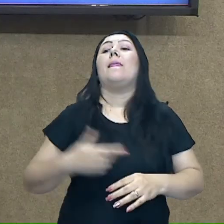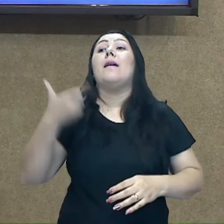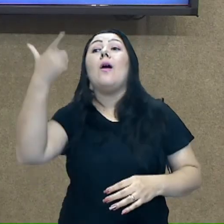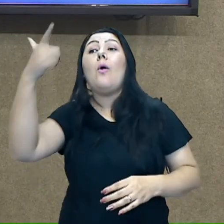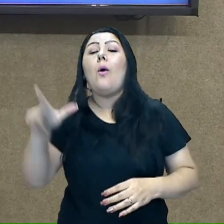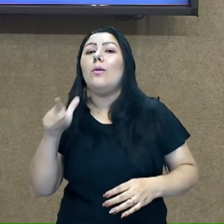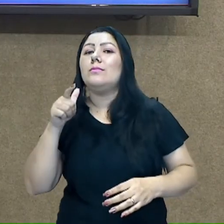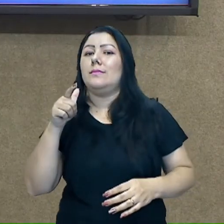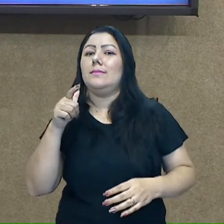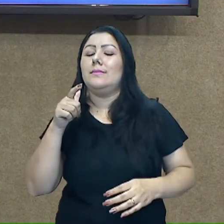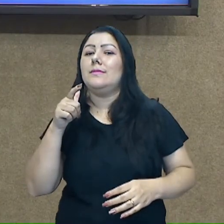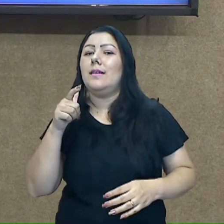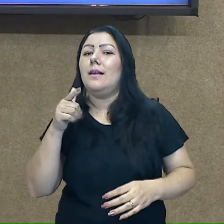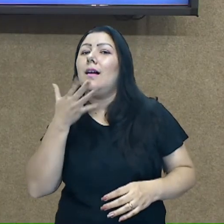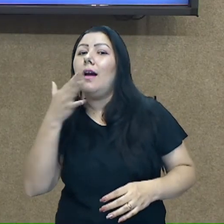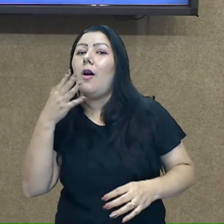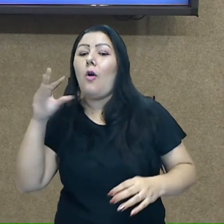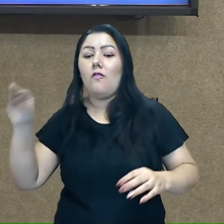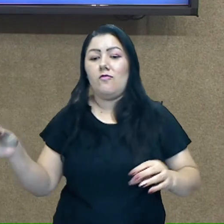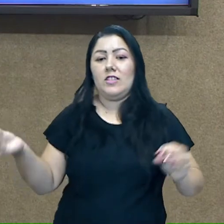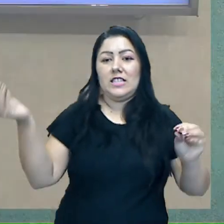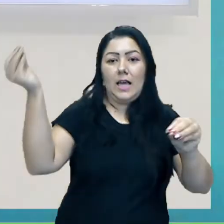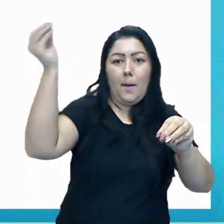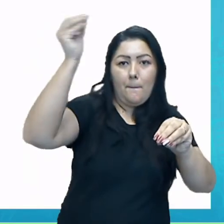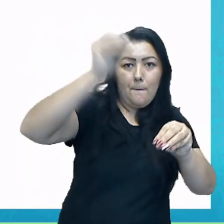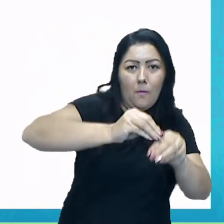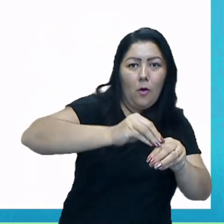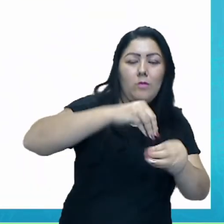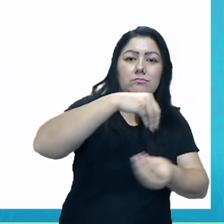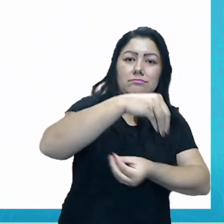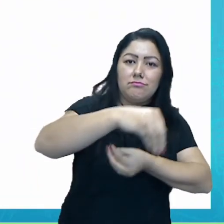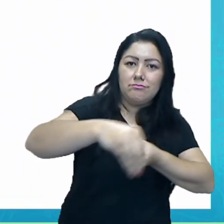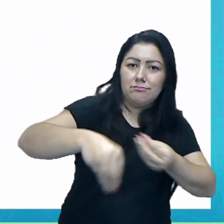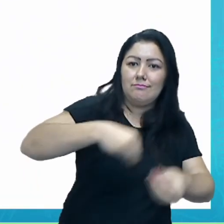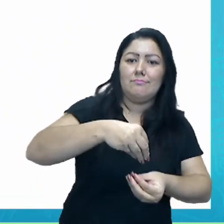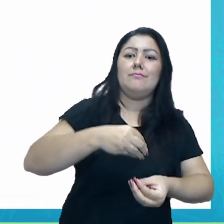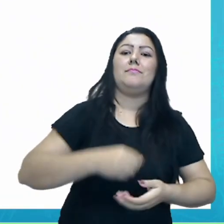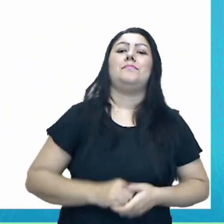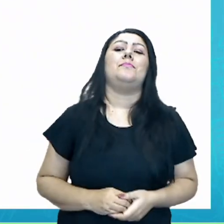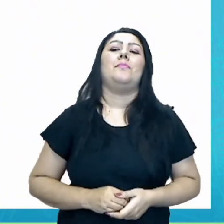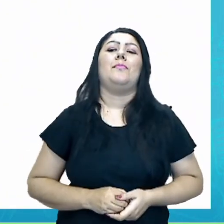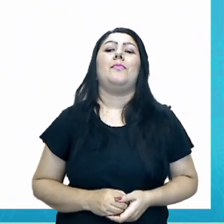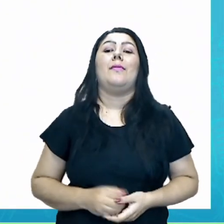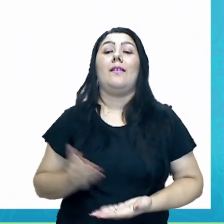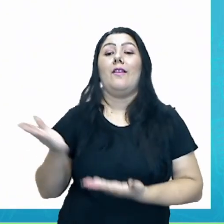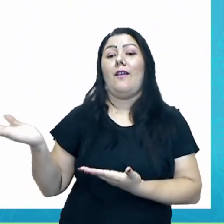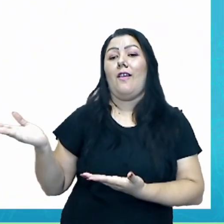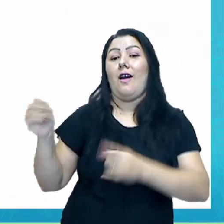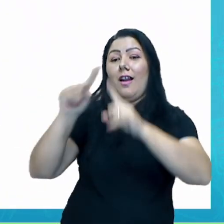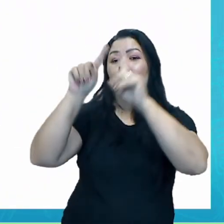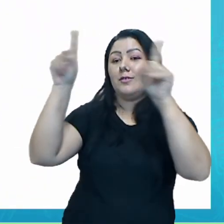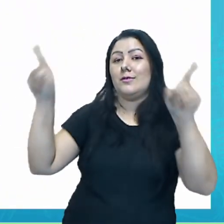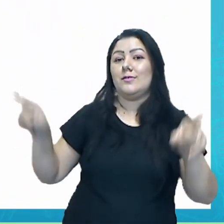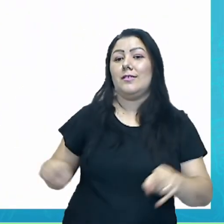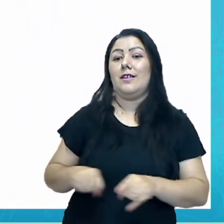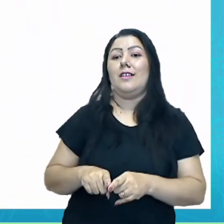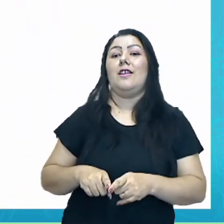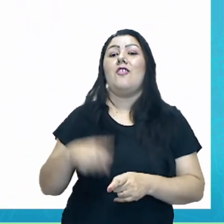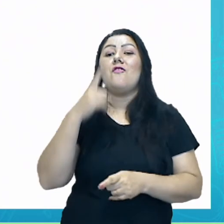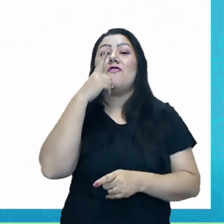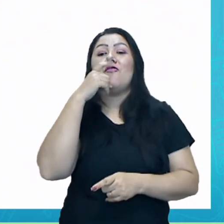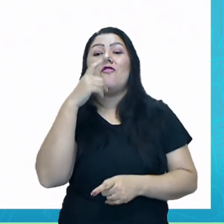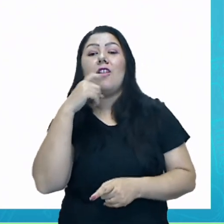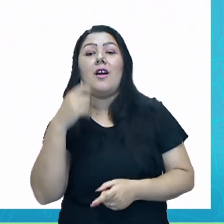Então, você vê no círculo, você vê que começa lá em cima do vermelho, depois vai vermelho, laranja, depois laranja, depois o amarelo,